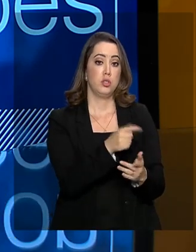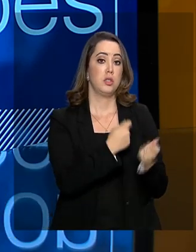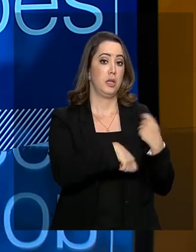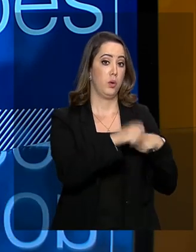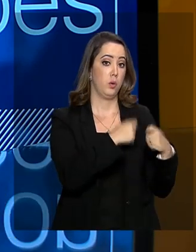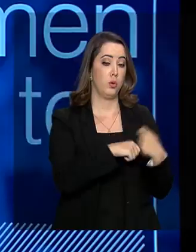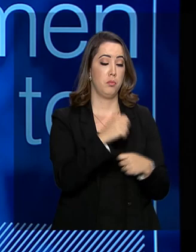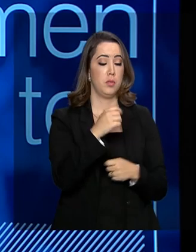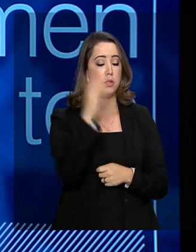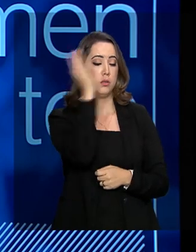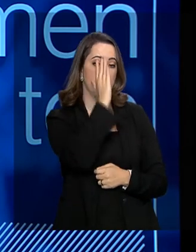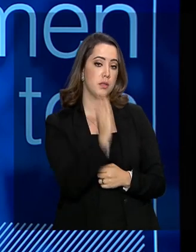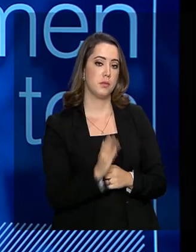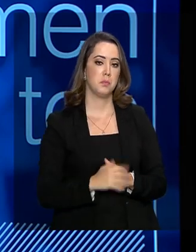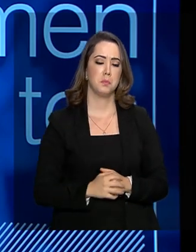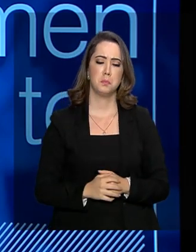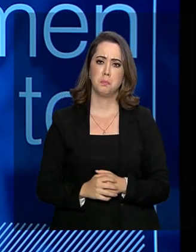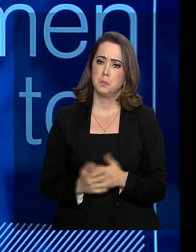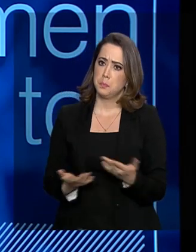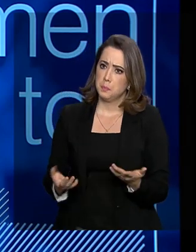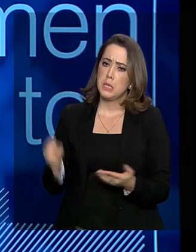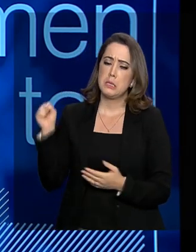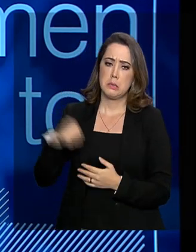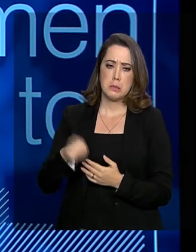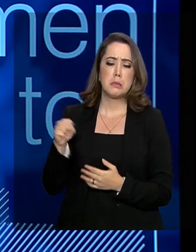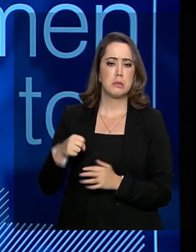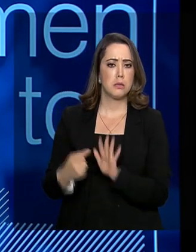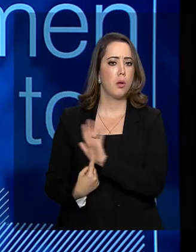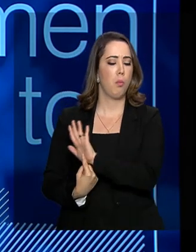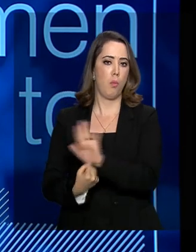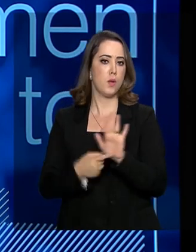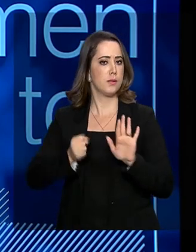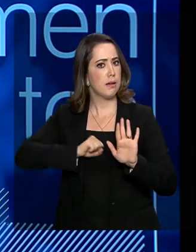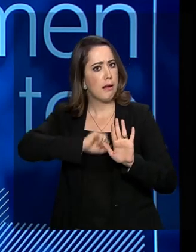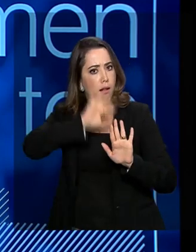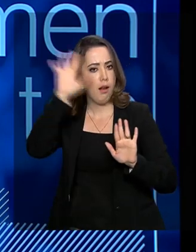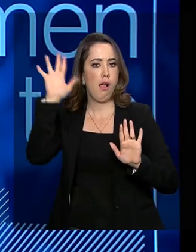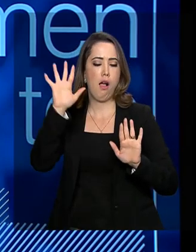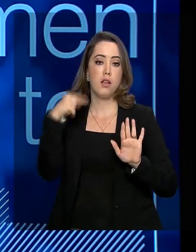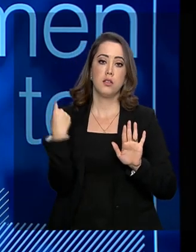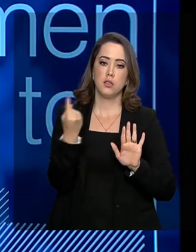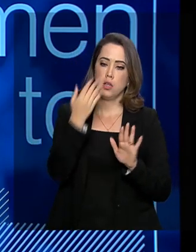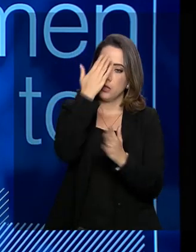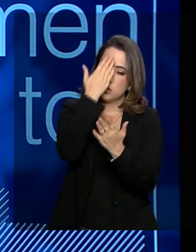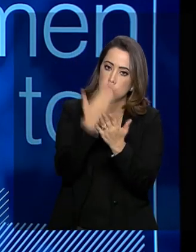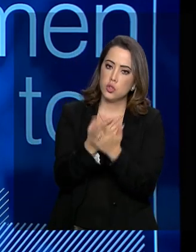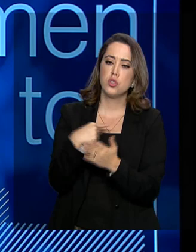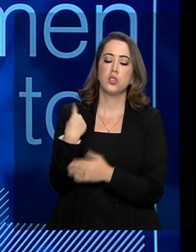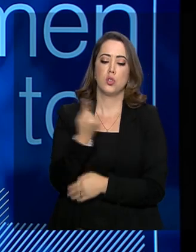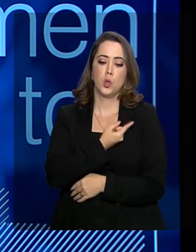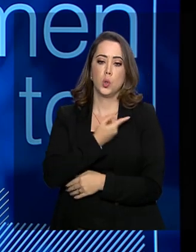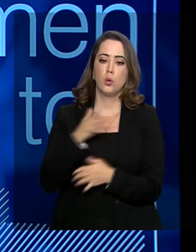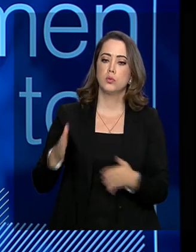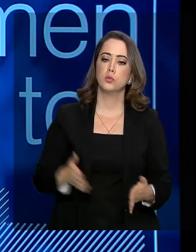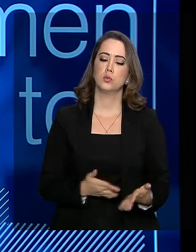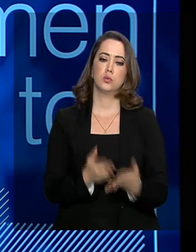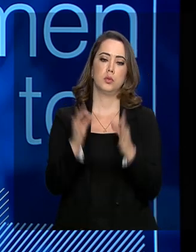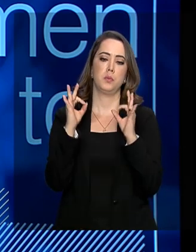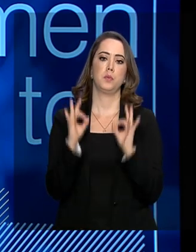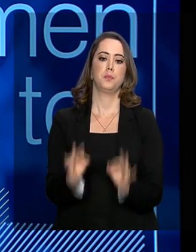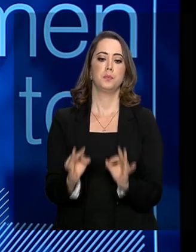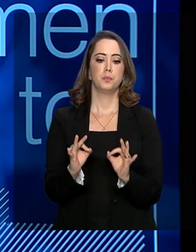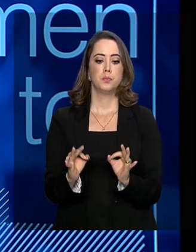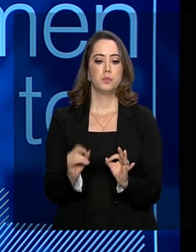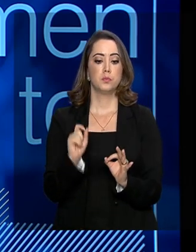economia brasileira? Sem dúvida. É uma demonstração clara, não só de confiança, mas que nós estamos na trajetória correta, no rumo certo, que